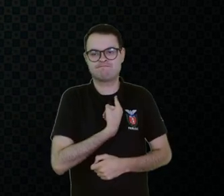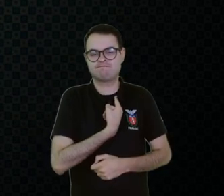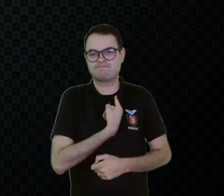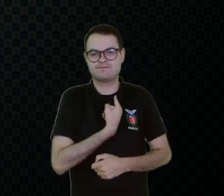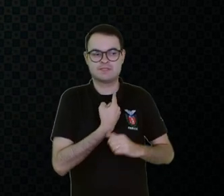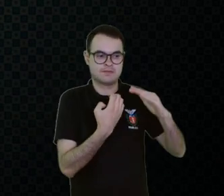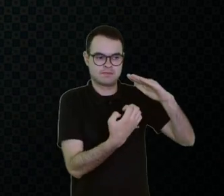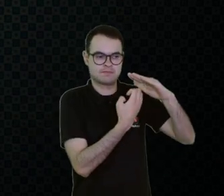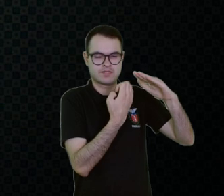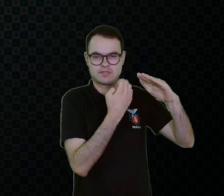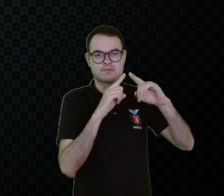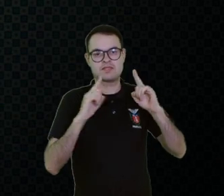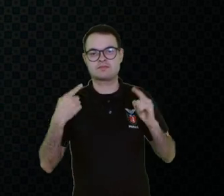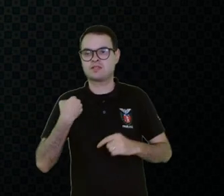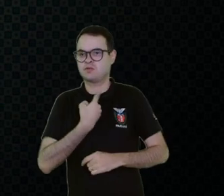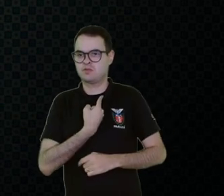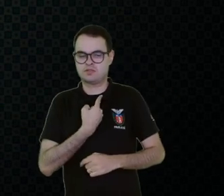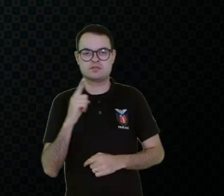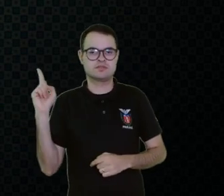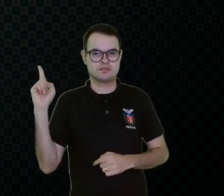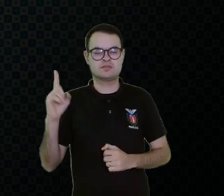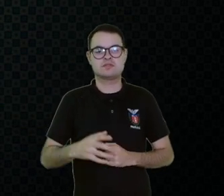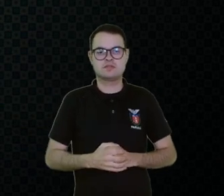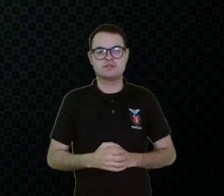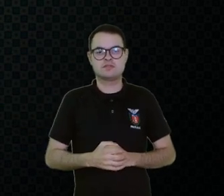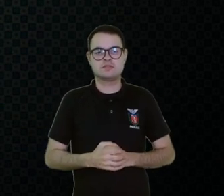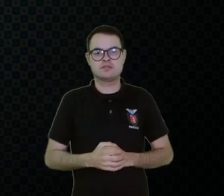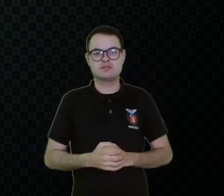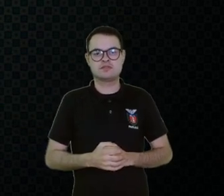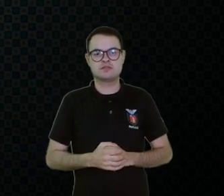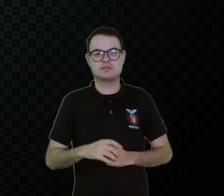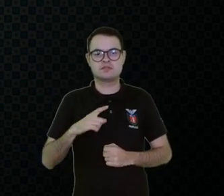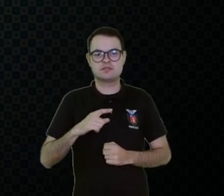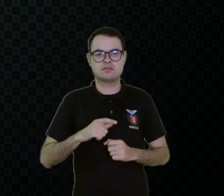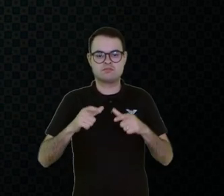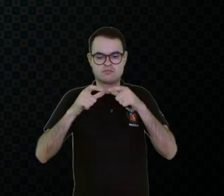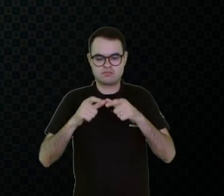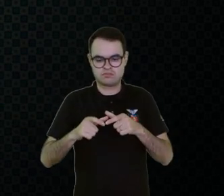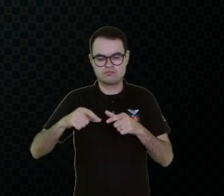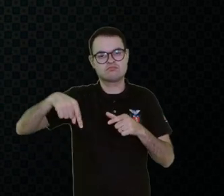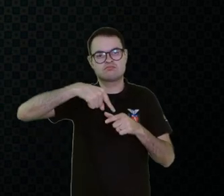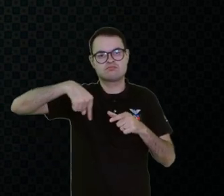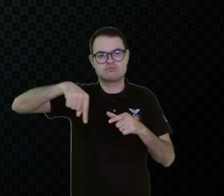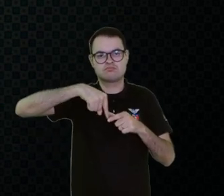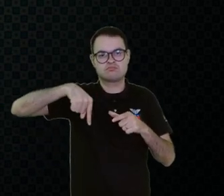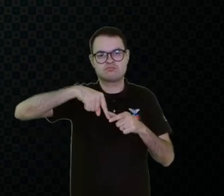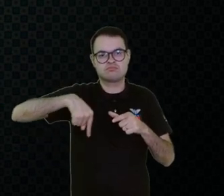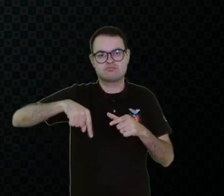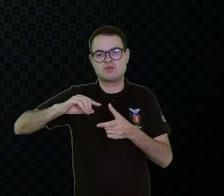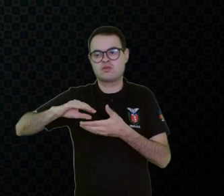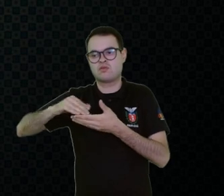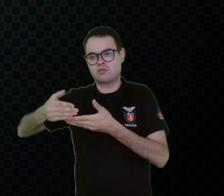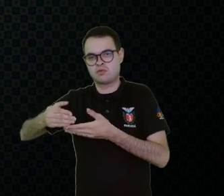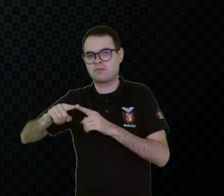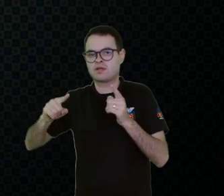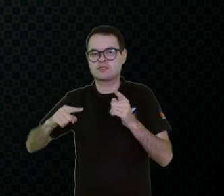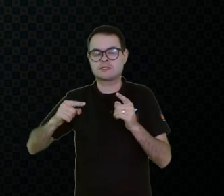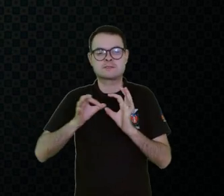pra empresa, ele precisa, ele não roda, ele roda num outro computador, mas ele não permite ser salvo